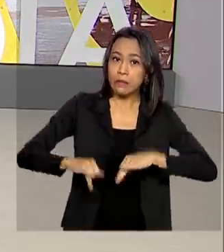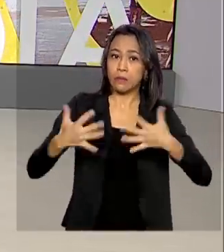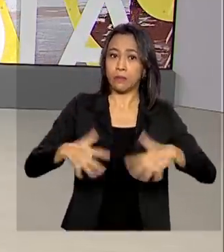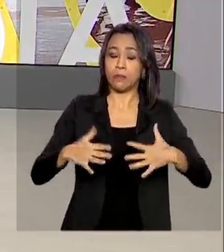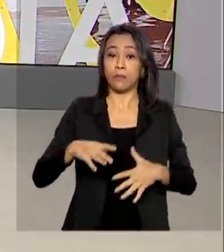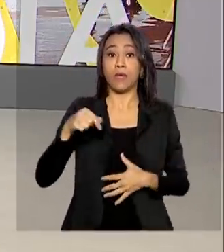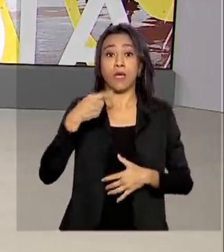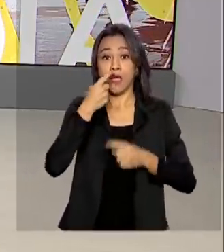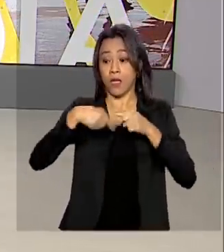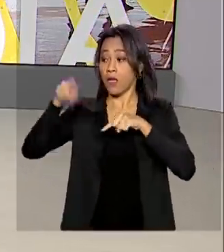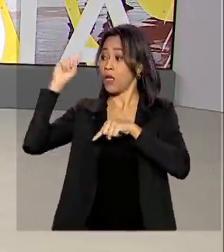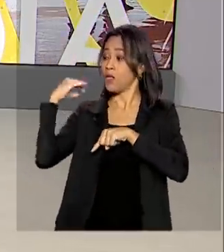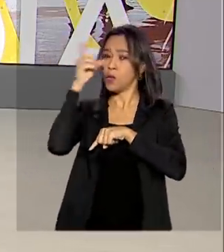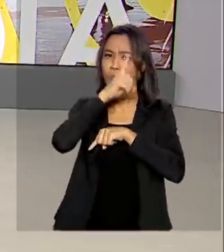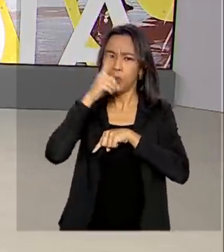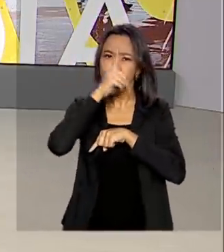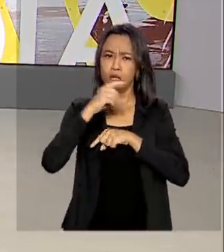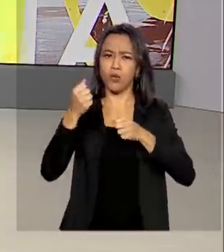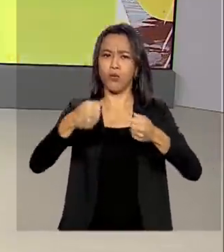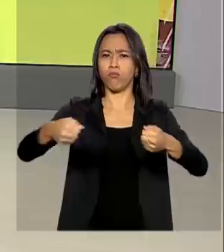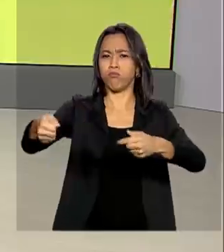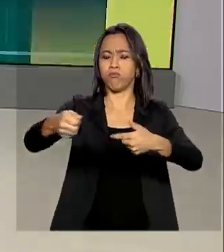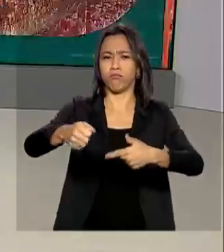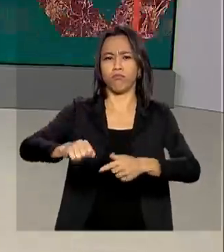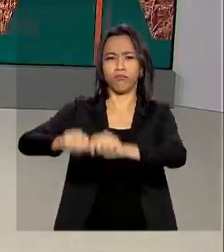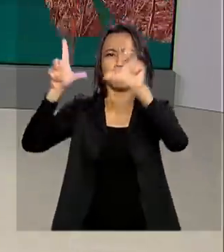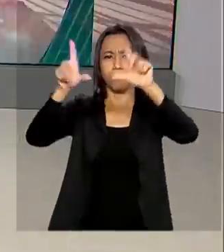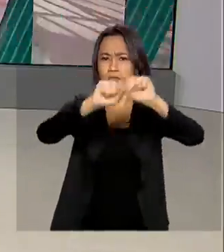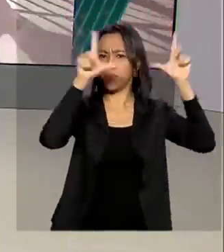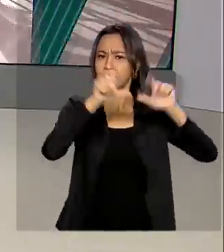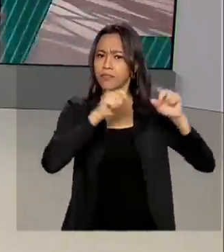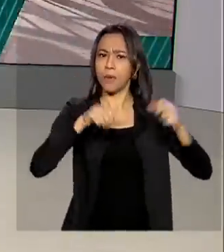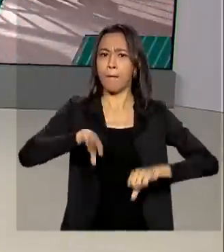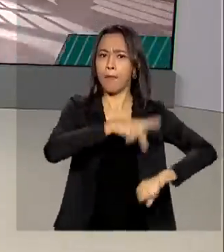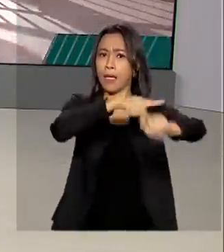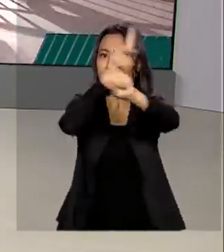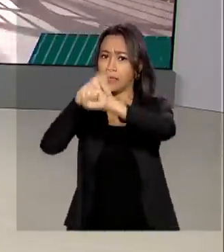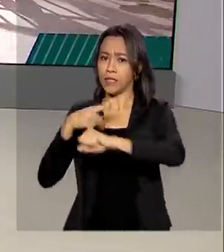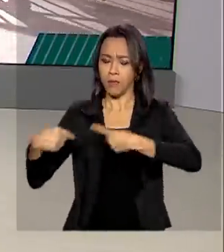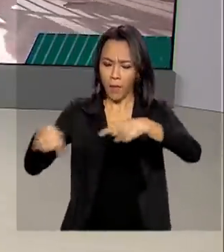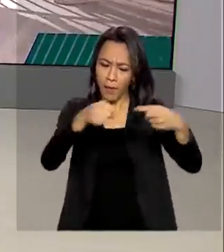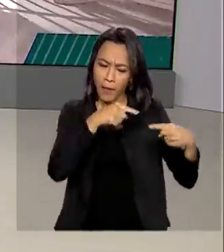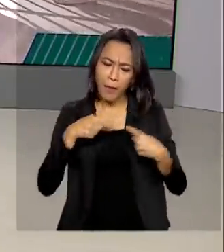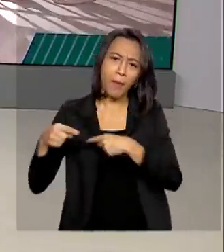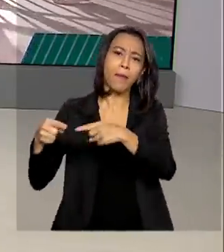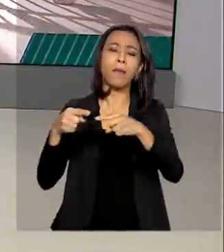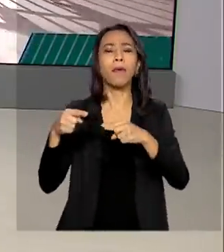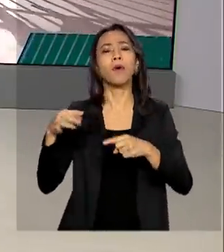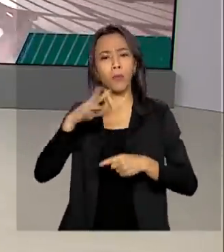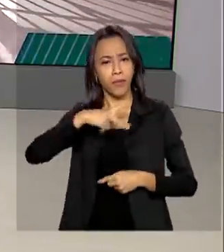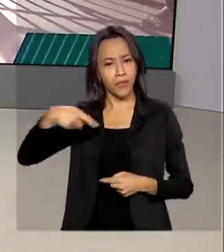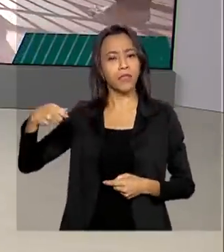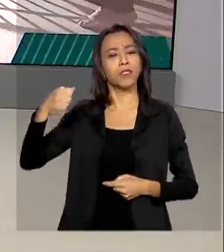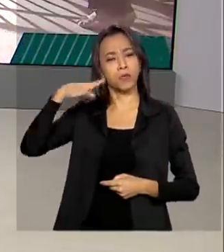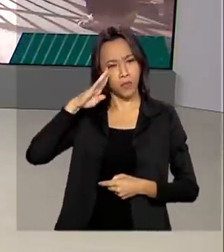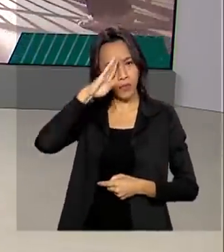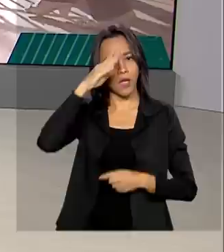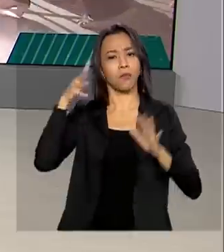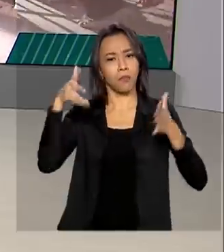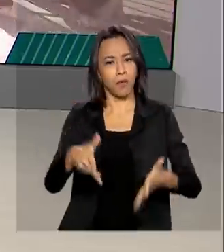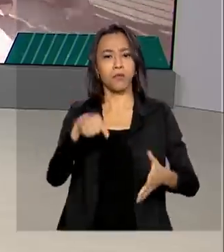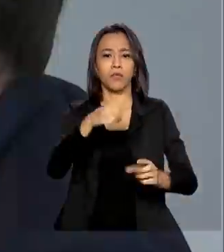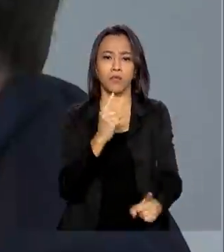discutiram por videoconferência ações de socorro ao povo libanês. O presidente Jair Bolsonaro participou desse encontro.